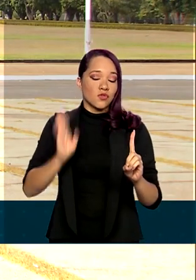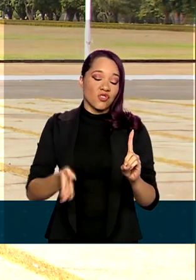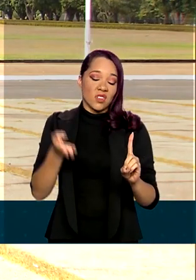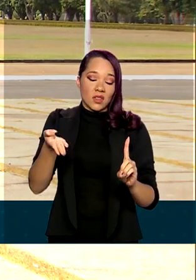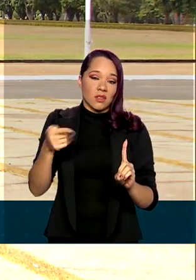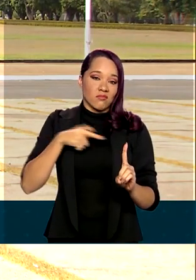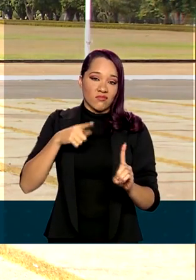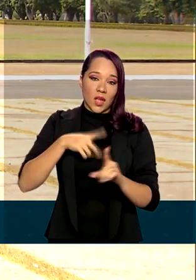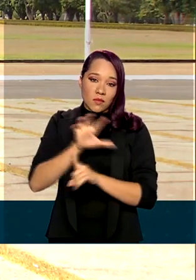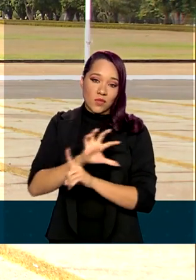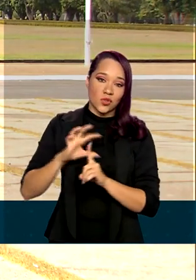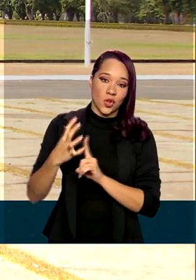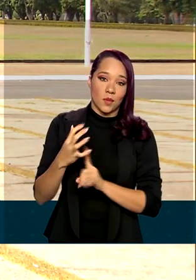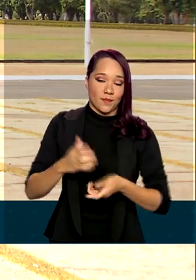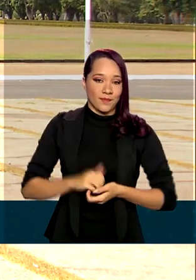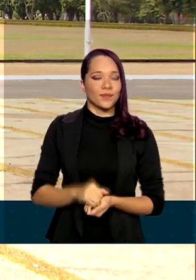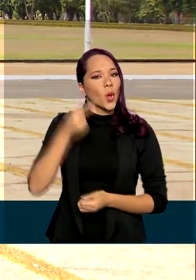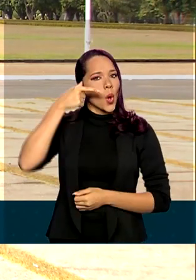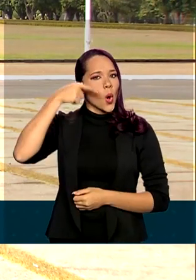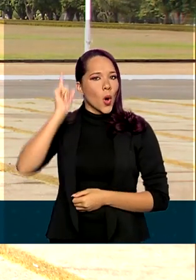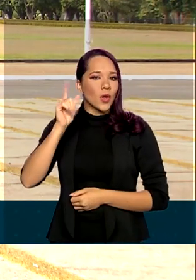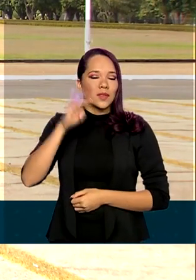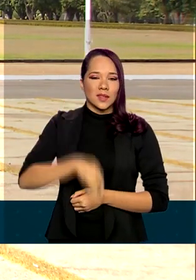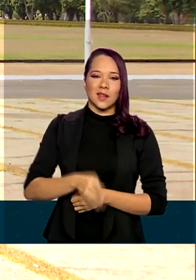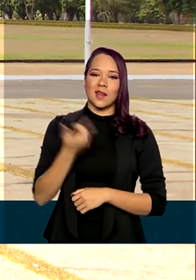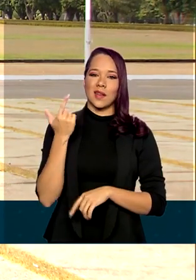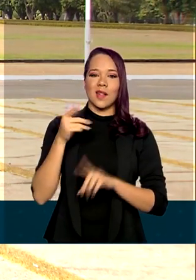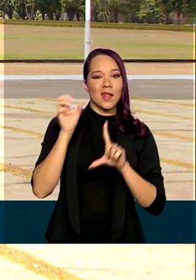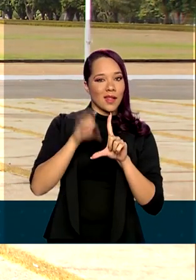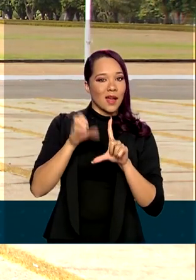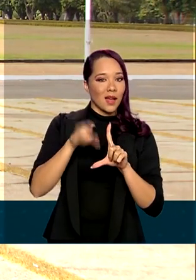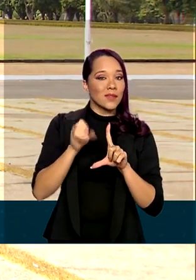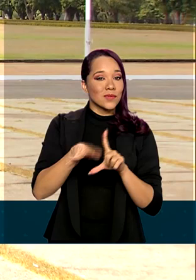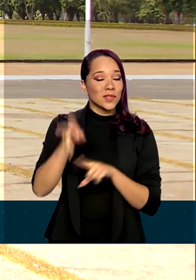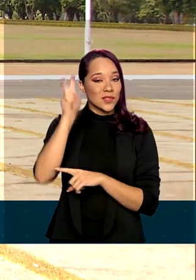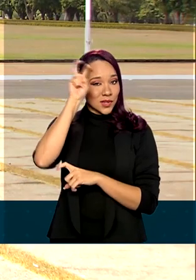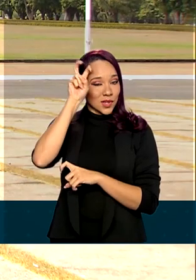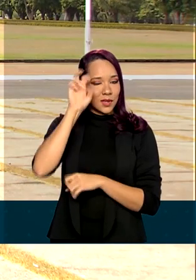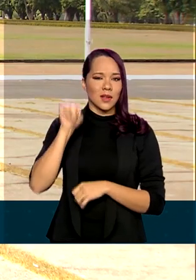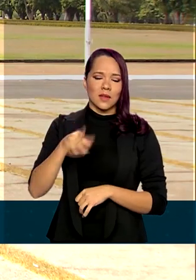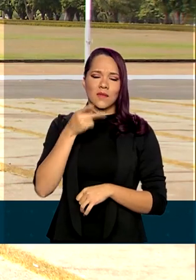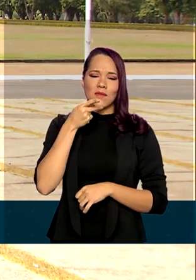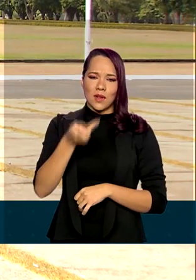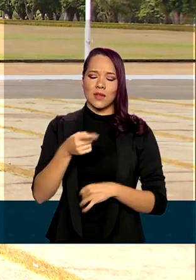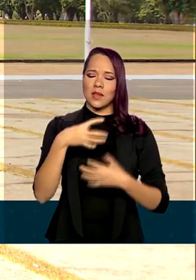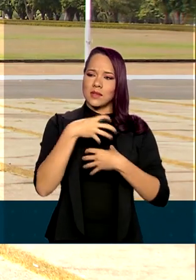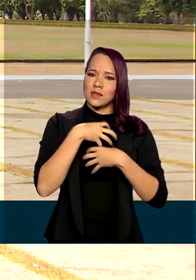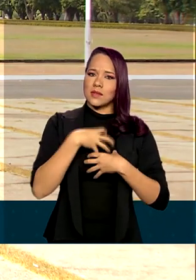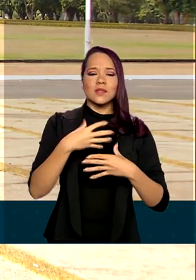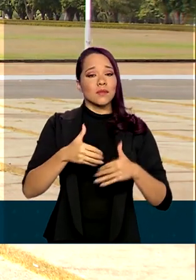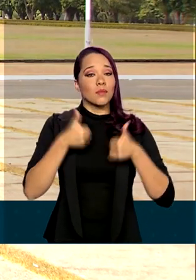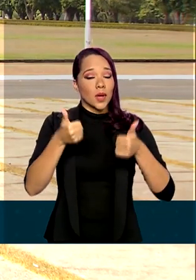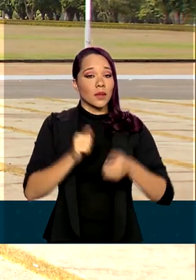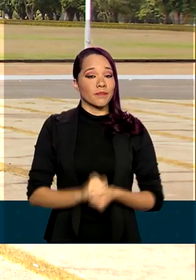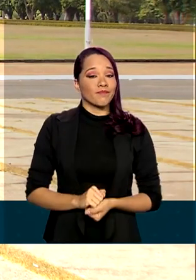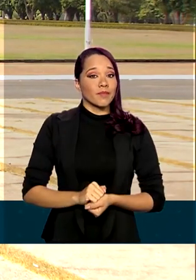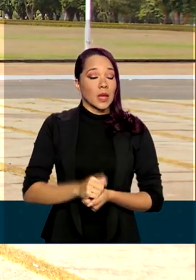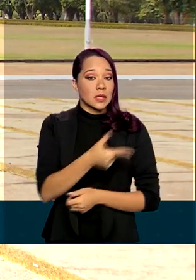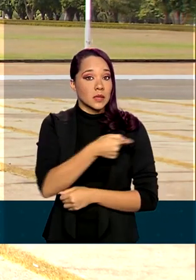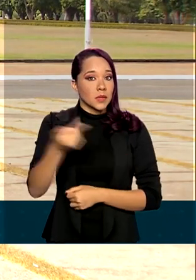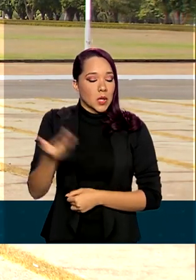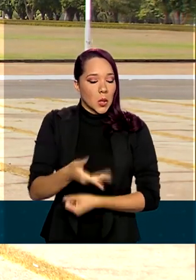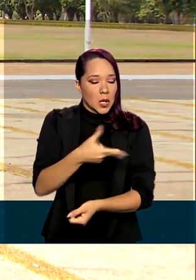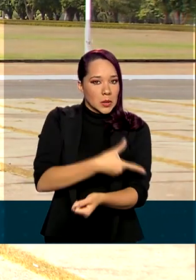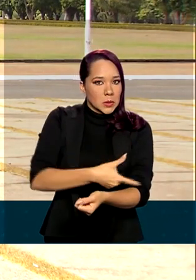em isolamento. Ontem, na tradicional live das quintas-feiras, ele disse que está se sentindo bem. Ele testou nessa semana